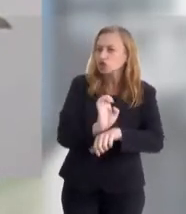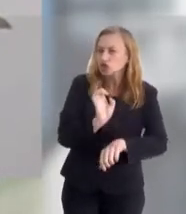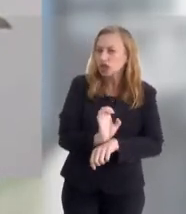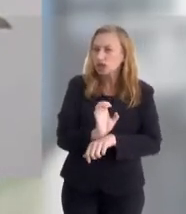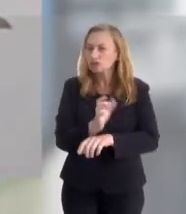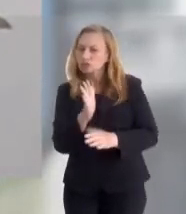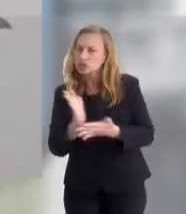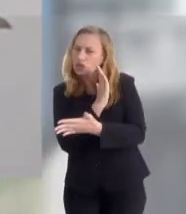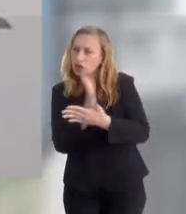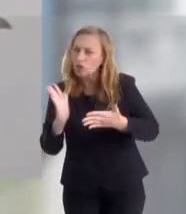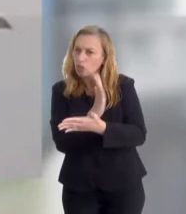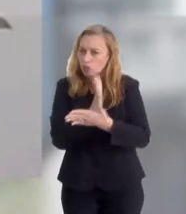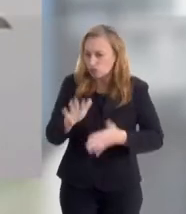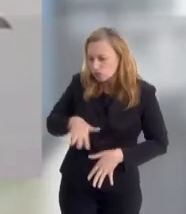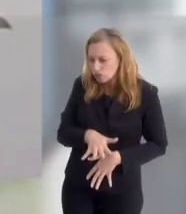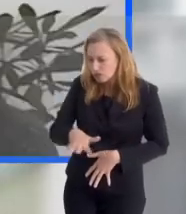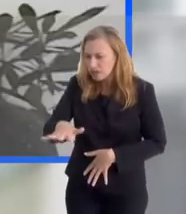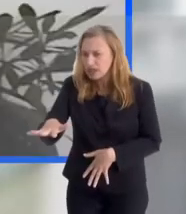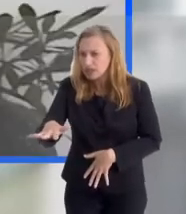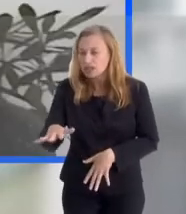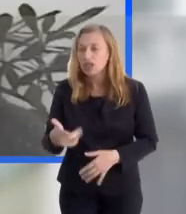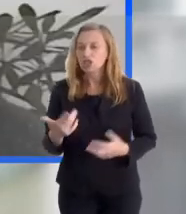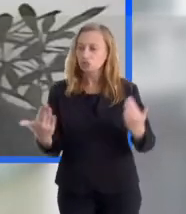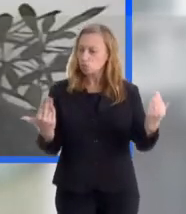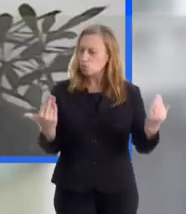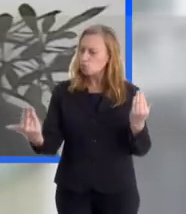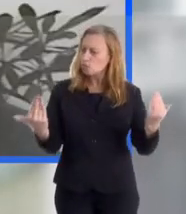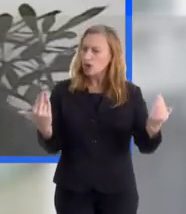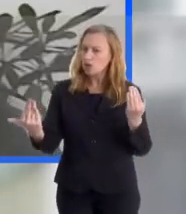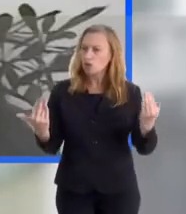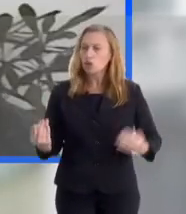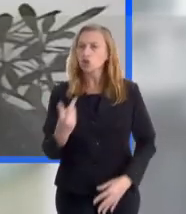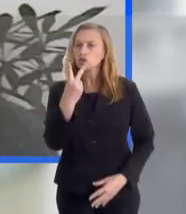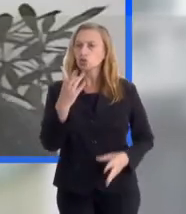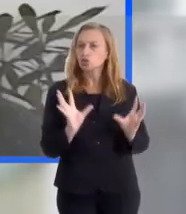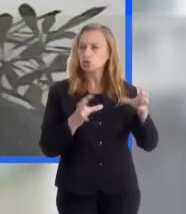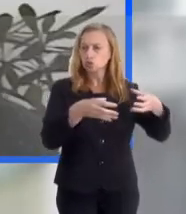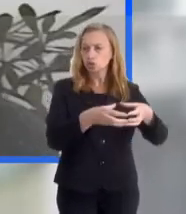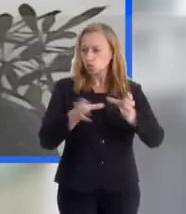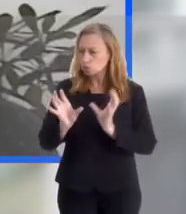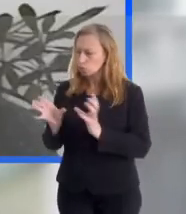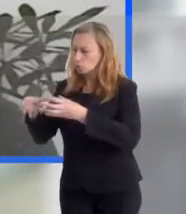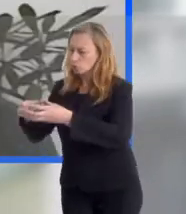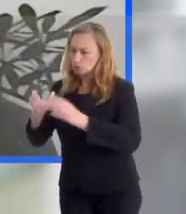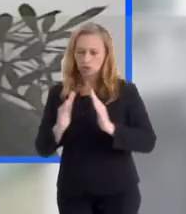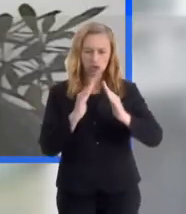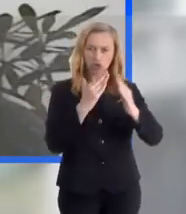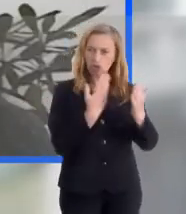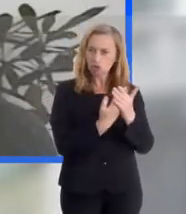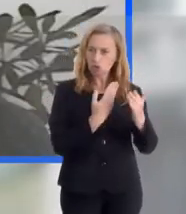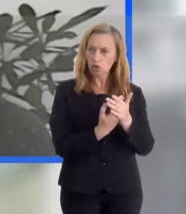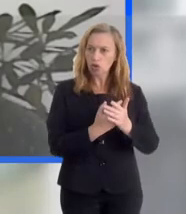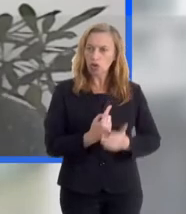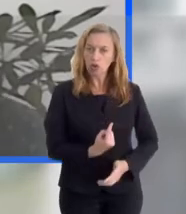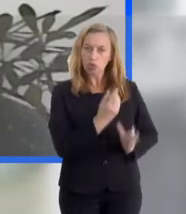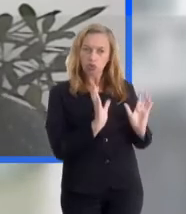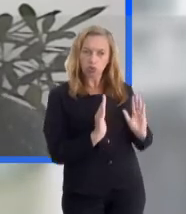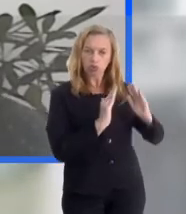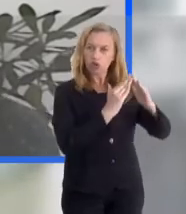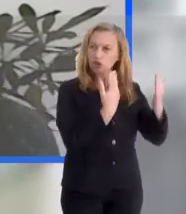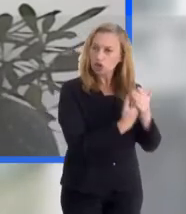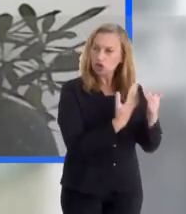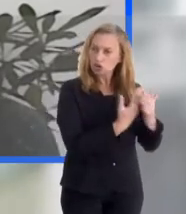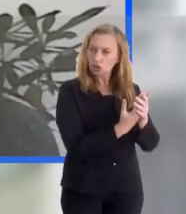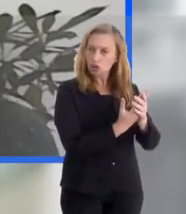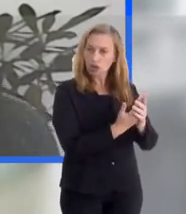territórios, em alguns territórios. E a gente comparou dois grupos de escolas. Um